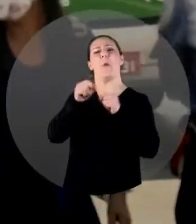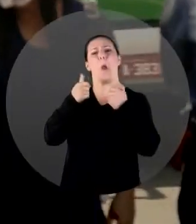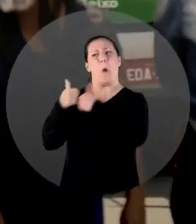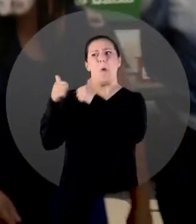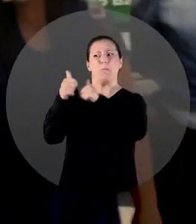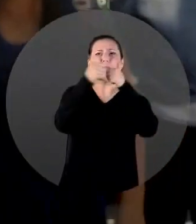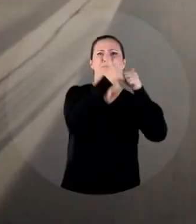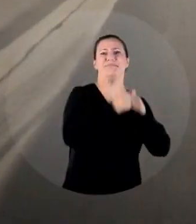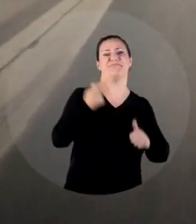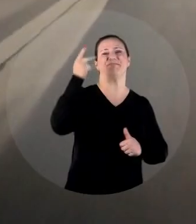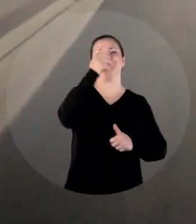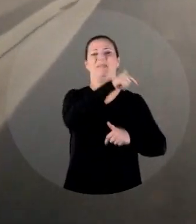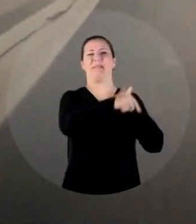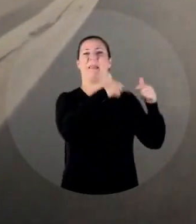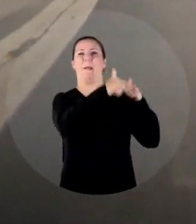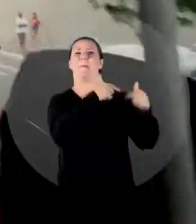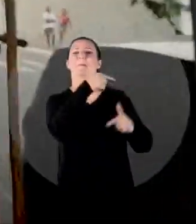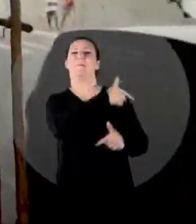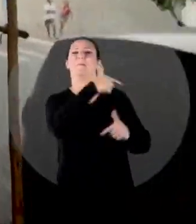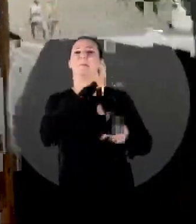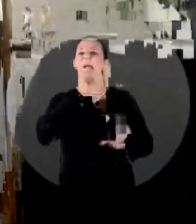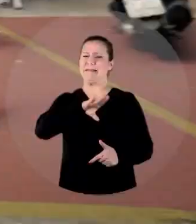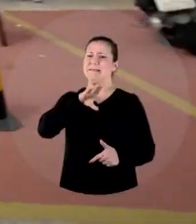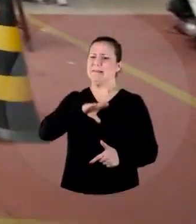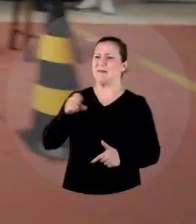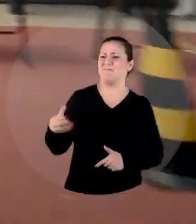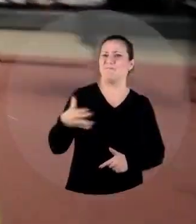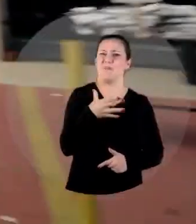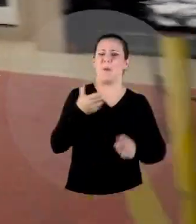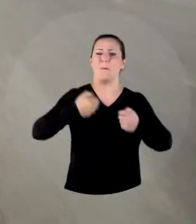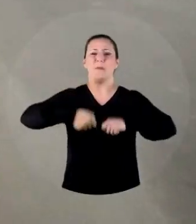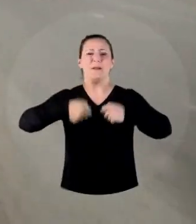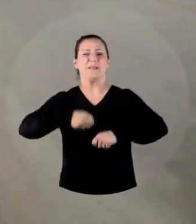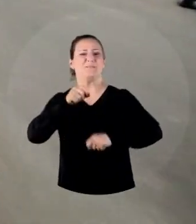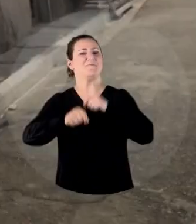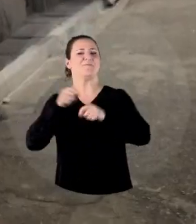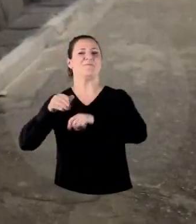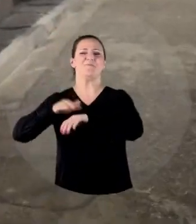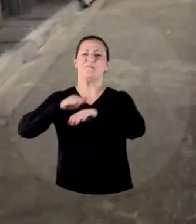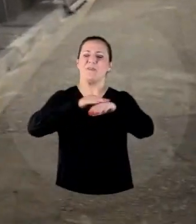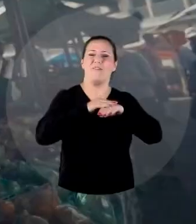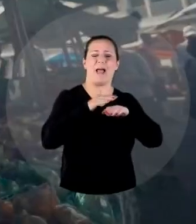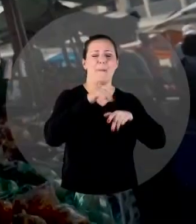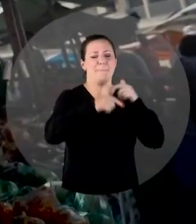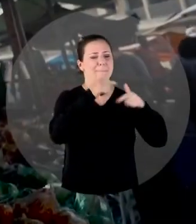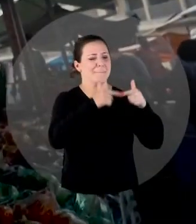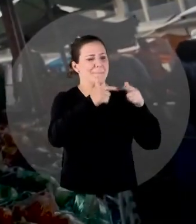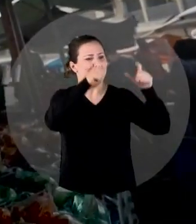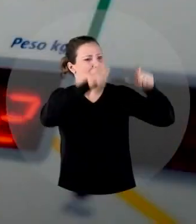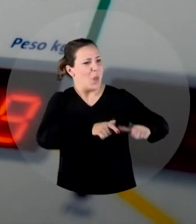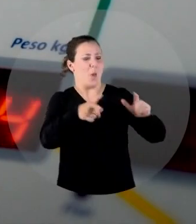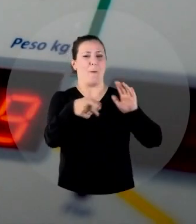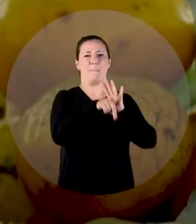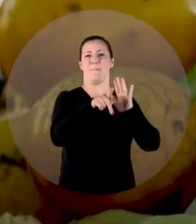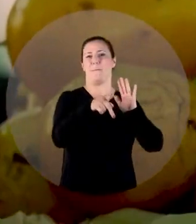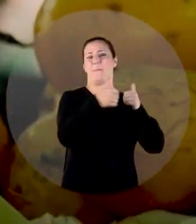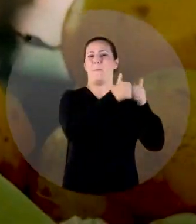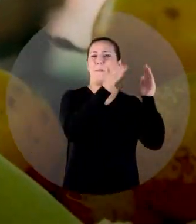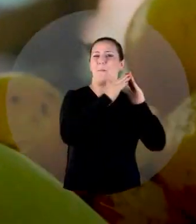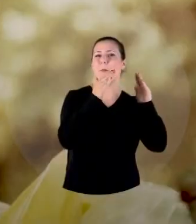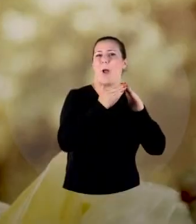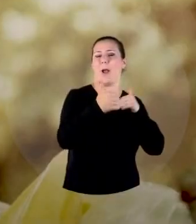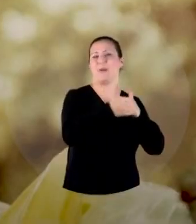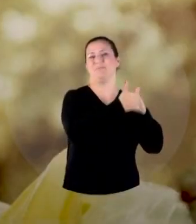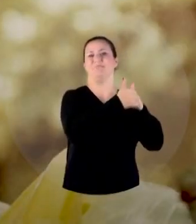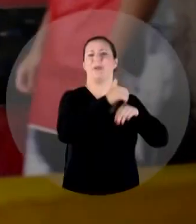ônibus para chegar no local de trabalho. Com a cidade moderna, você precisa fazer a economia gerar no bairro. Vou criar o programa Mais